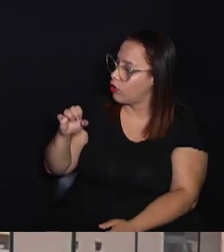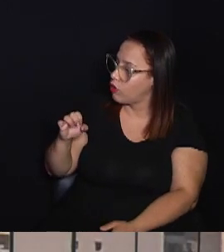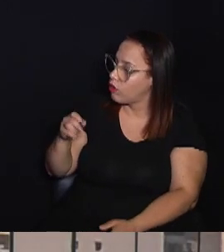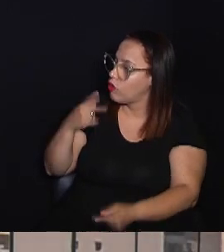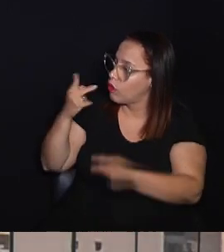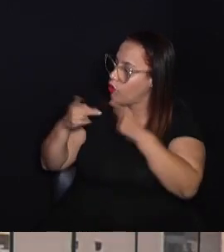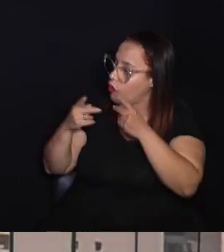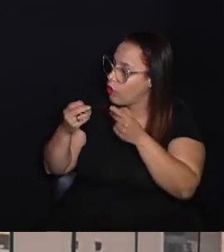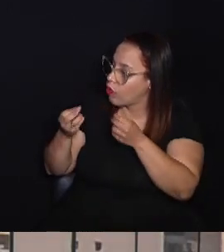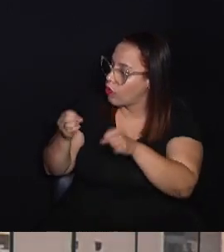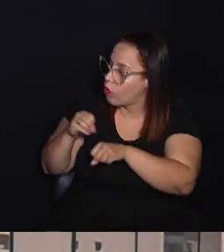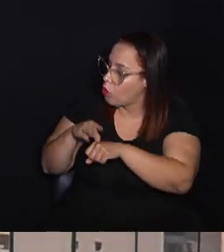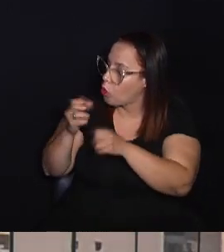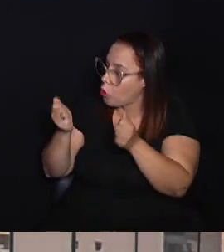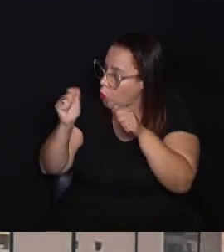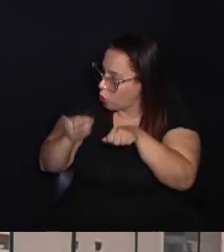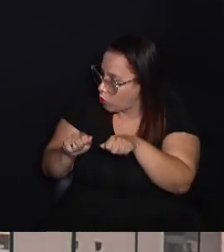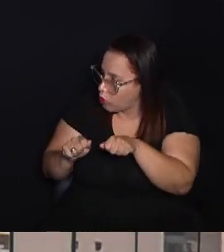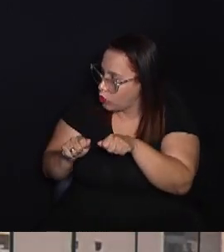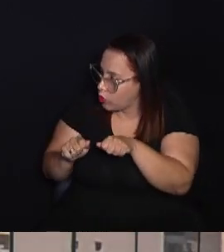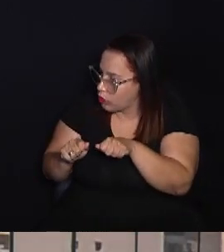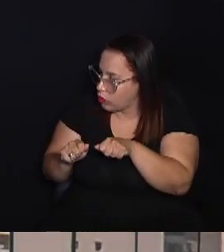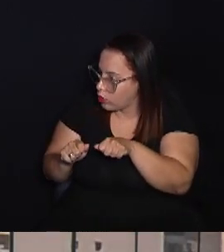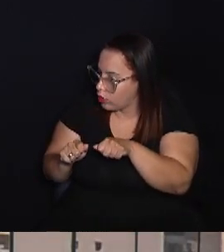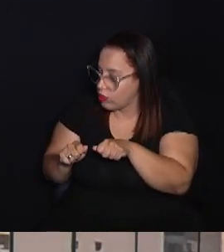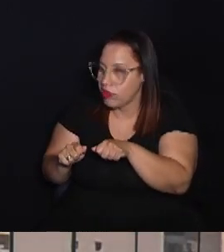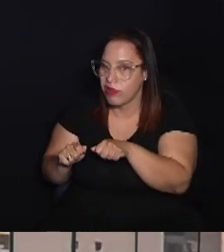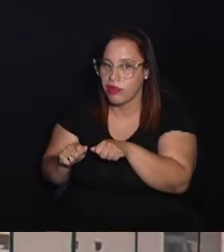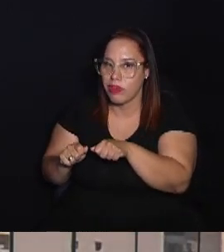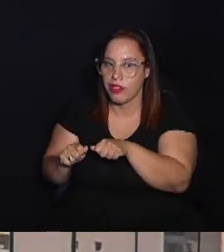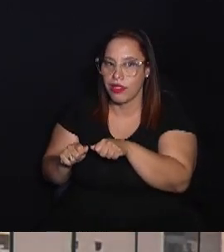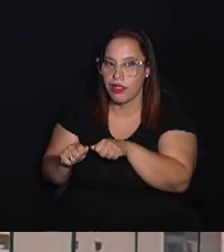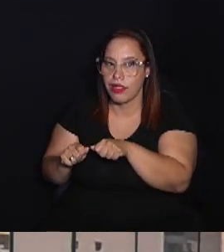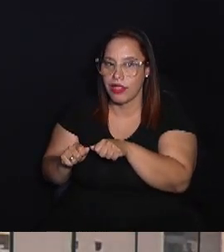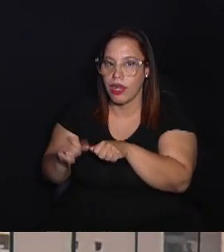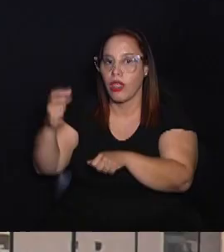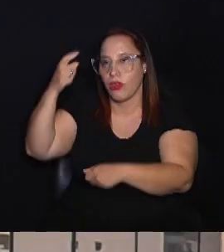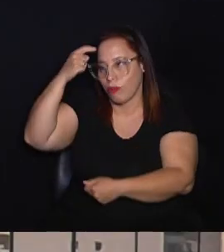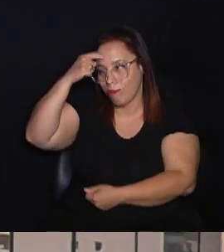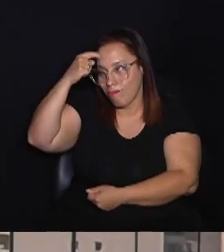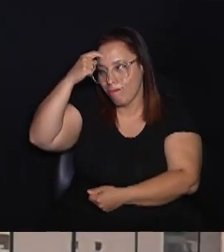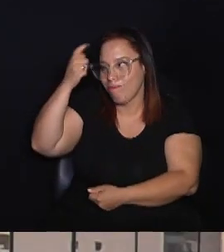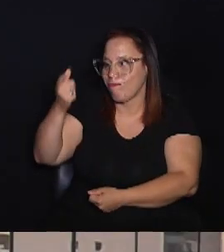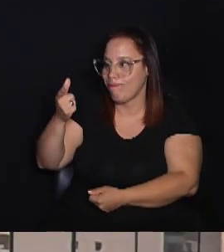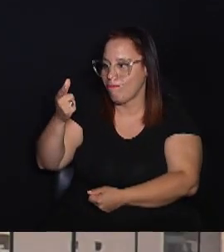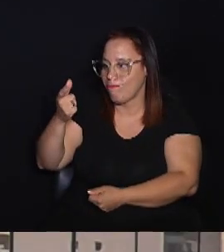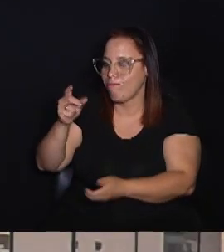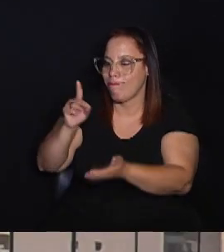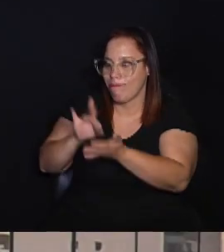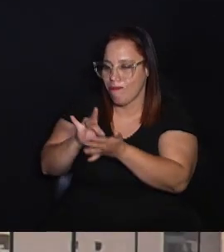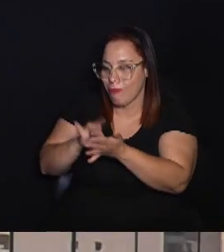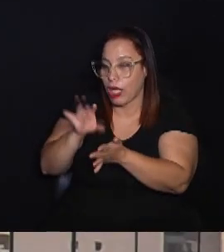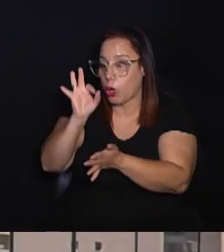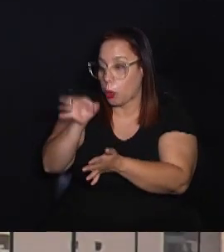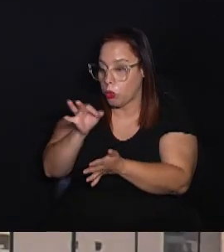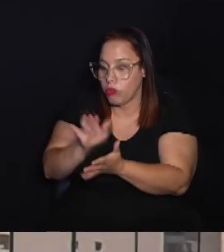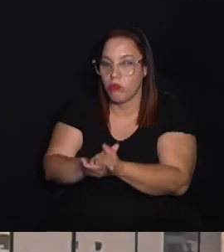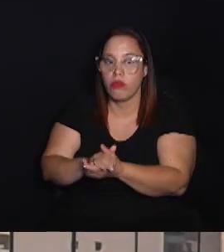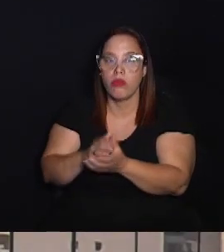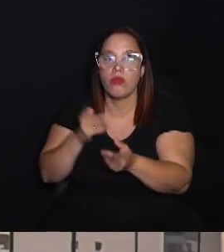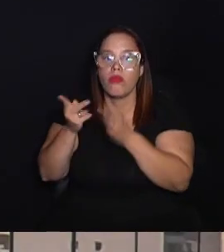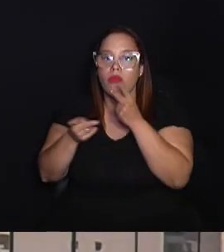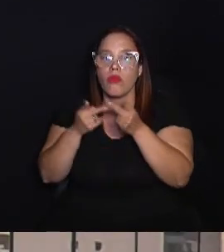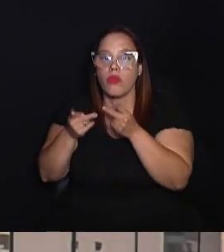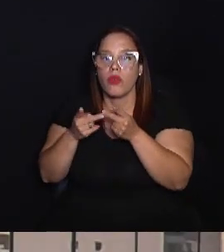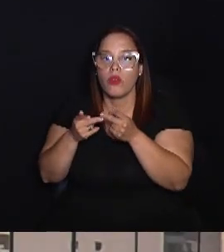Felipe, antes da gente falar das soluções possíveis, que até agora a gente só está no campo da conscientização, da verdade como ela é,